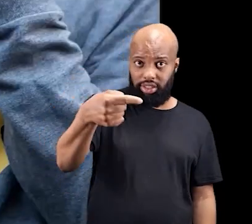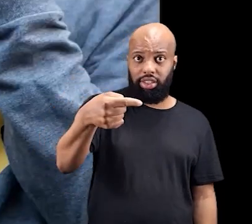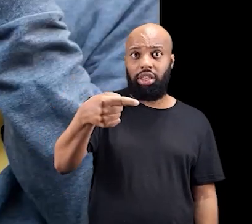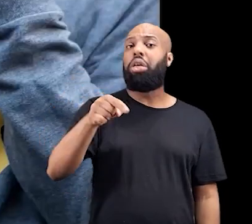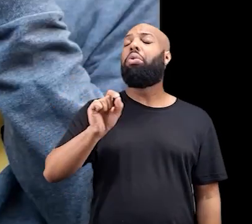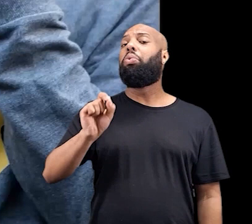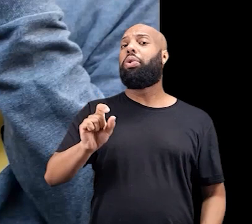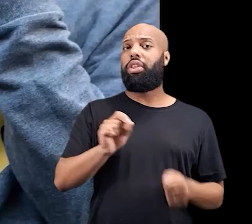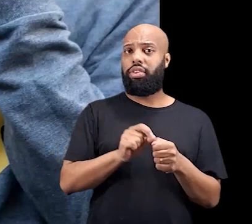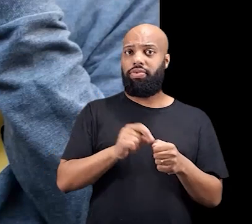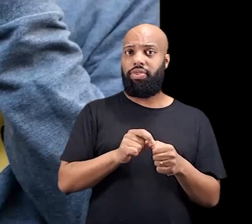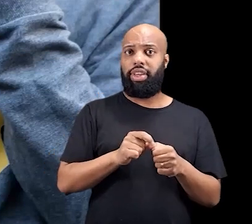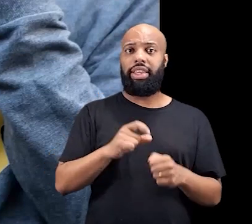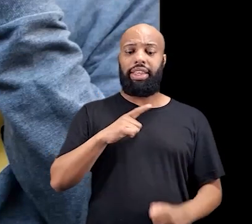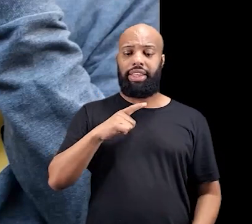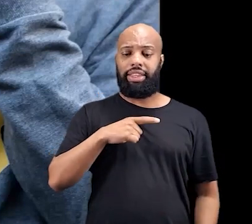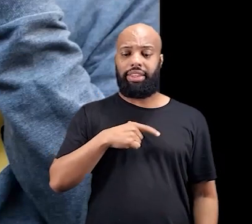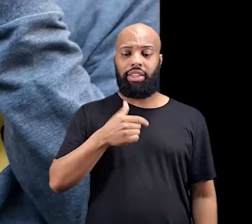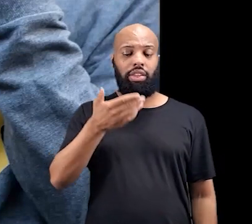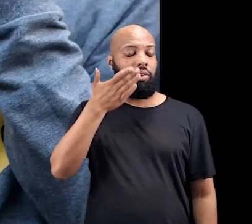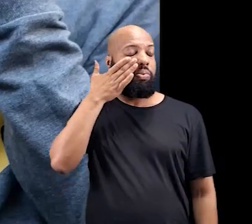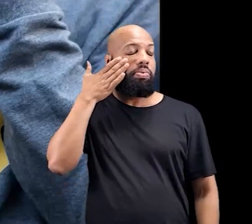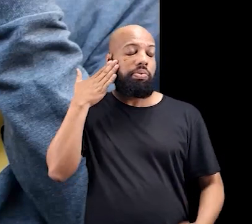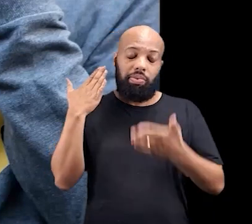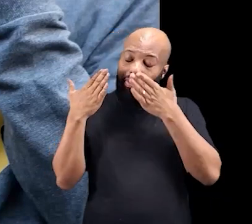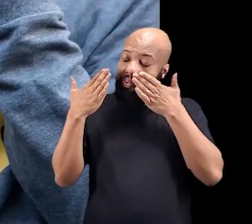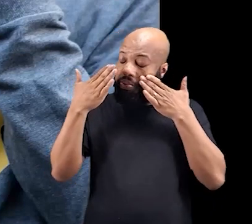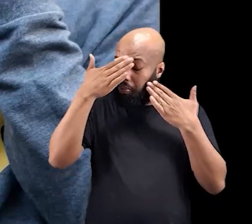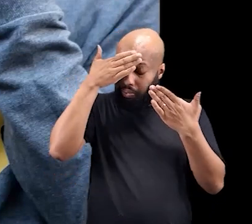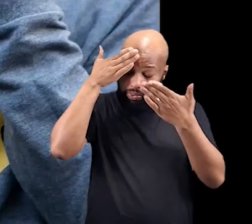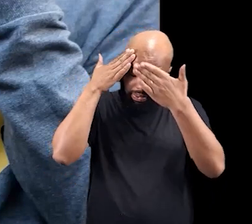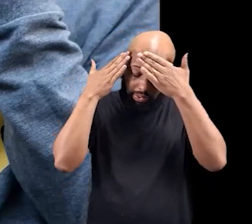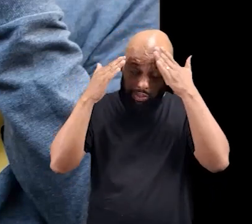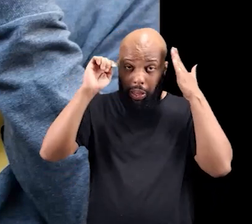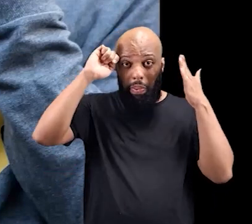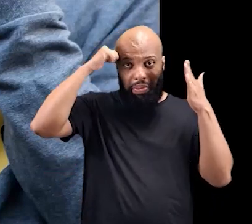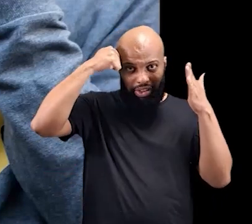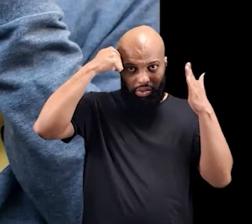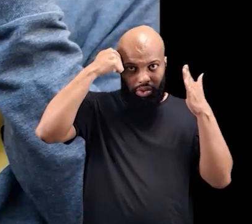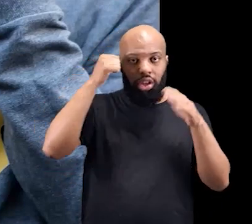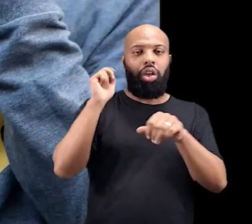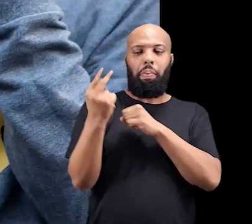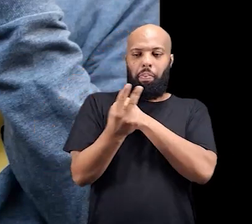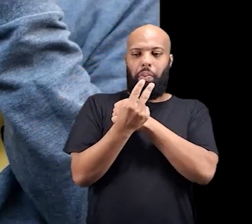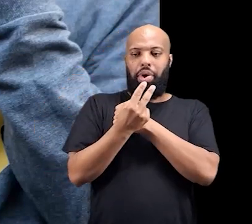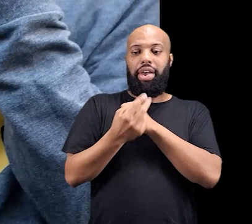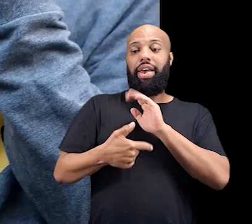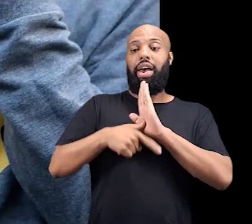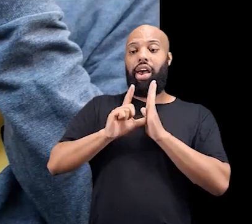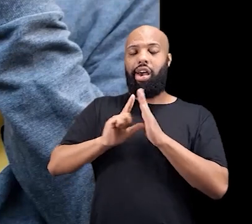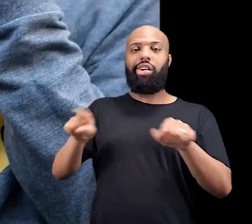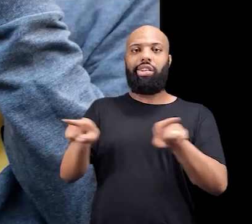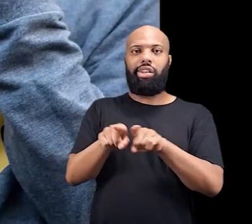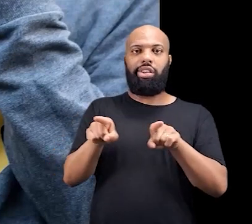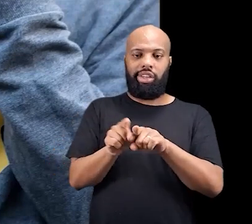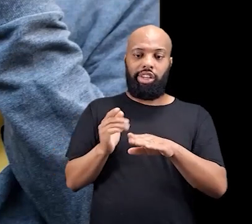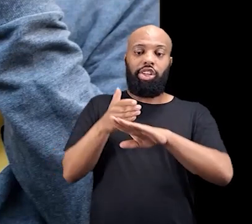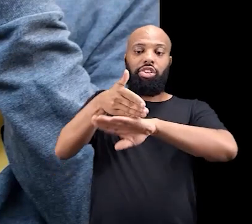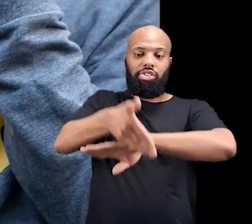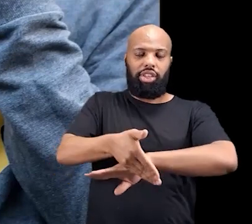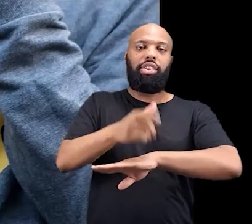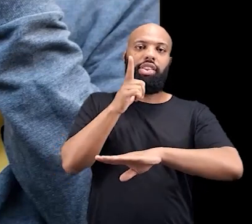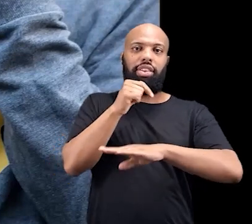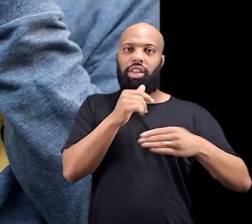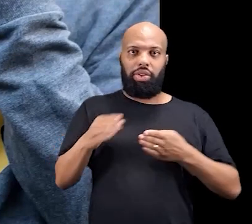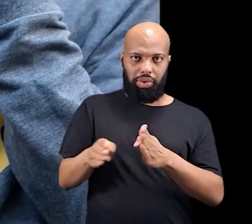E logo depois, eles também se pintam com carvão como uma maneira de se proteger antes de entrar no